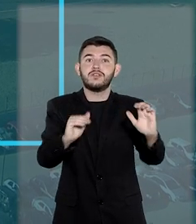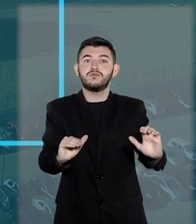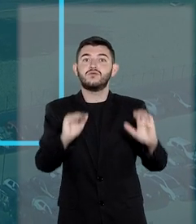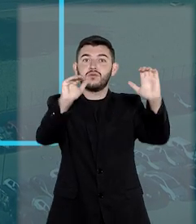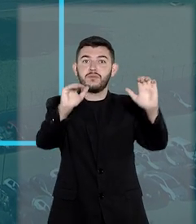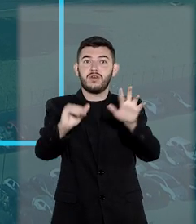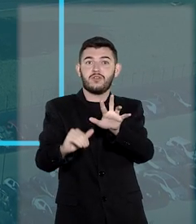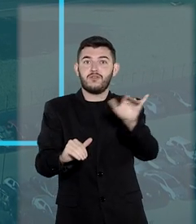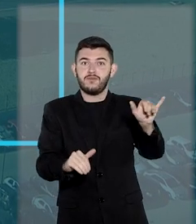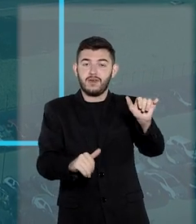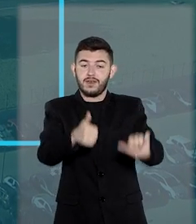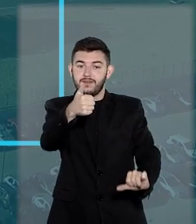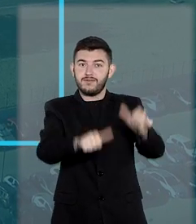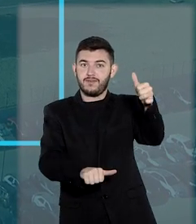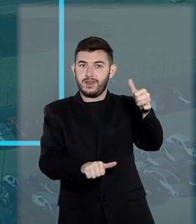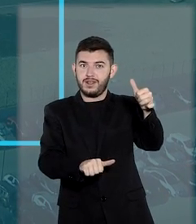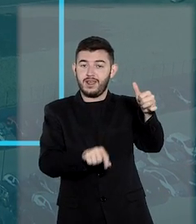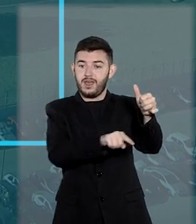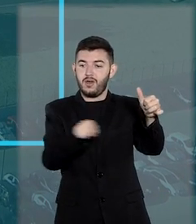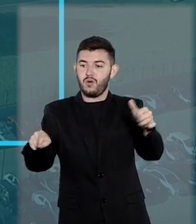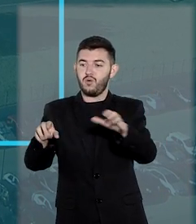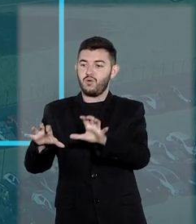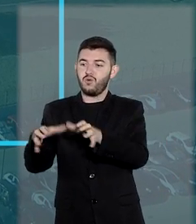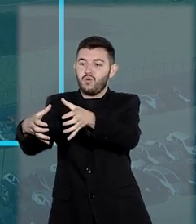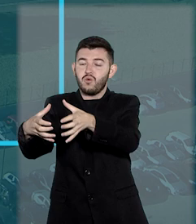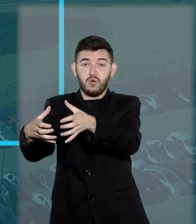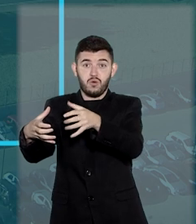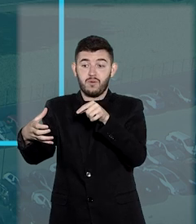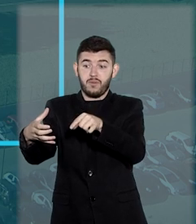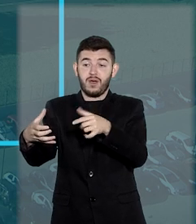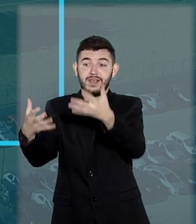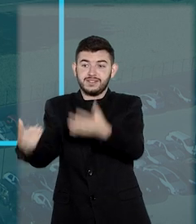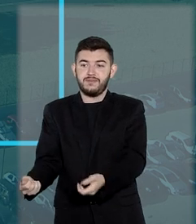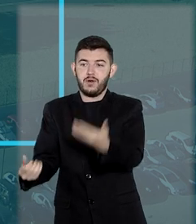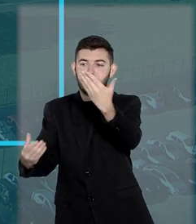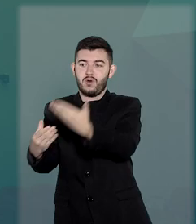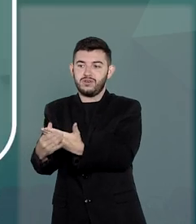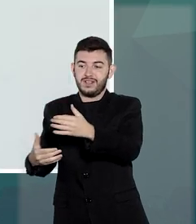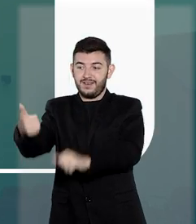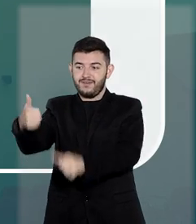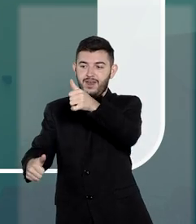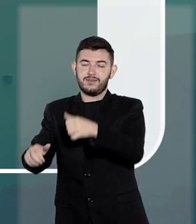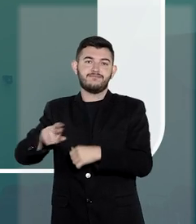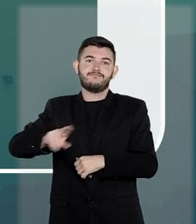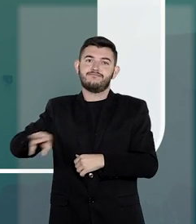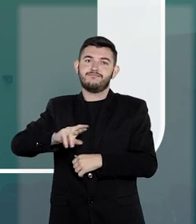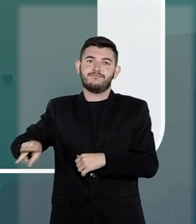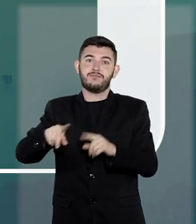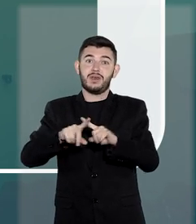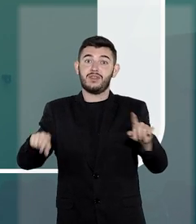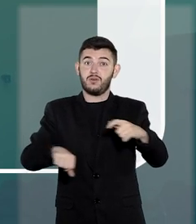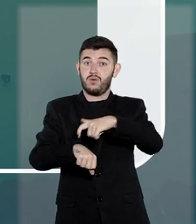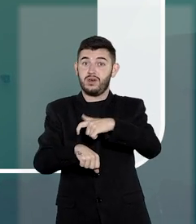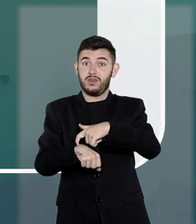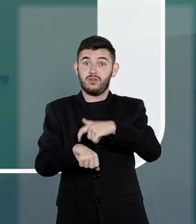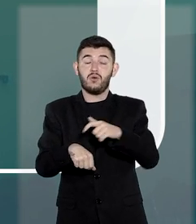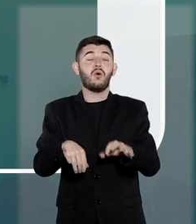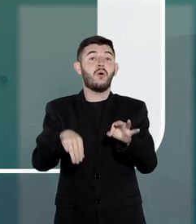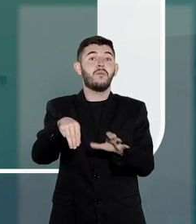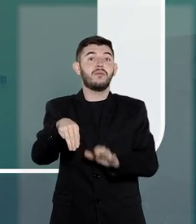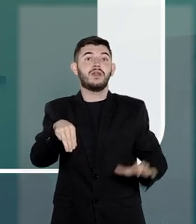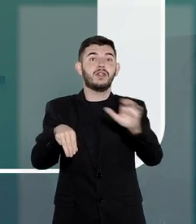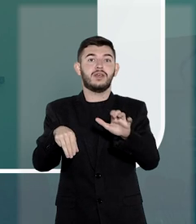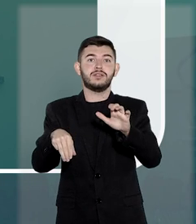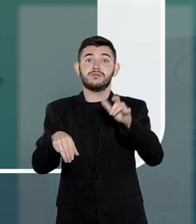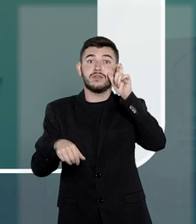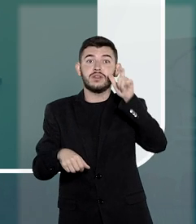superior, em vez de ser apreciado pelo órgão originalmente competente. O relator, ao identificar uma causa de grande